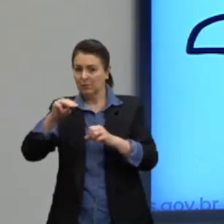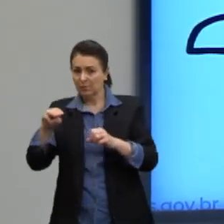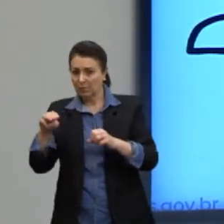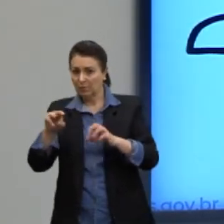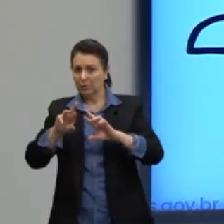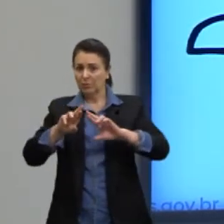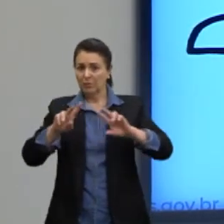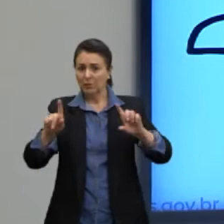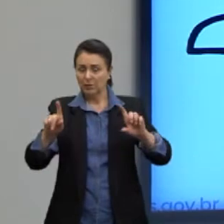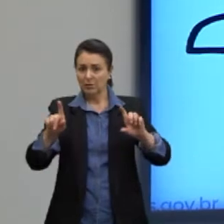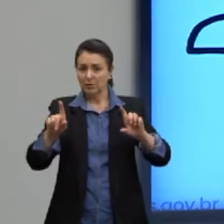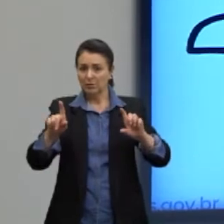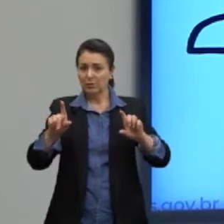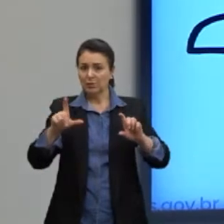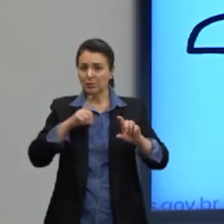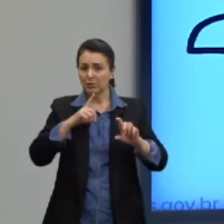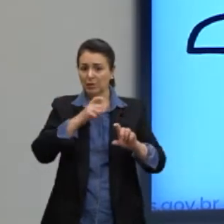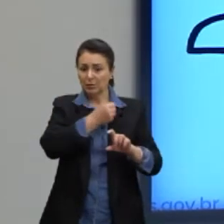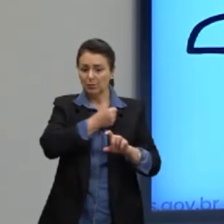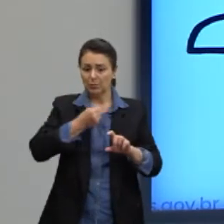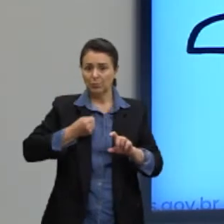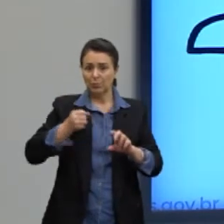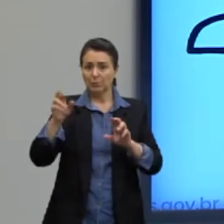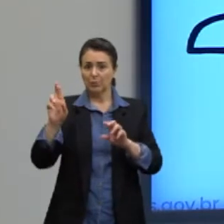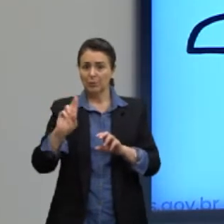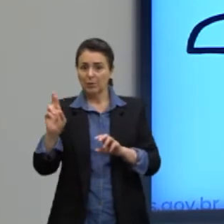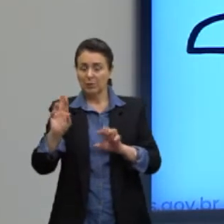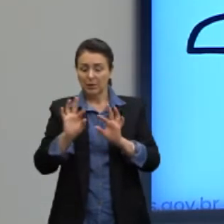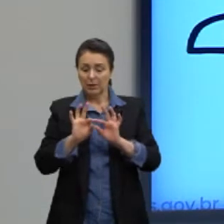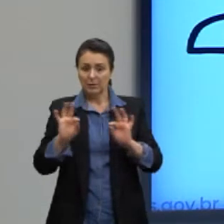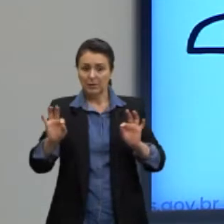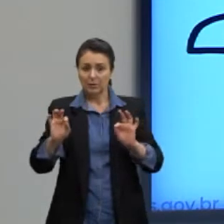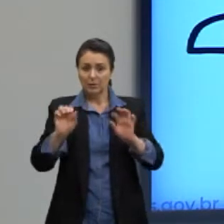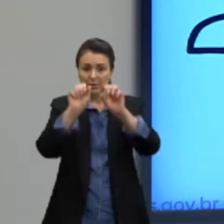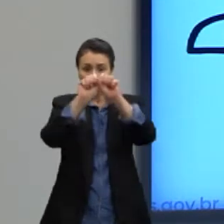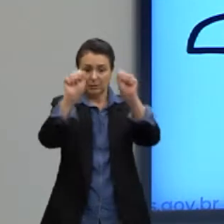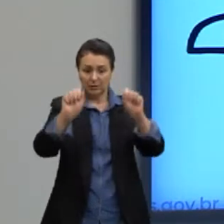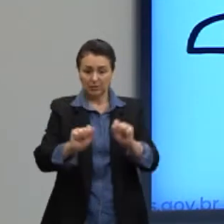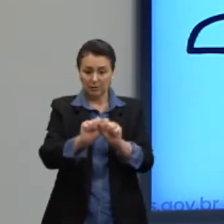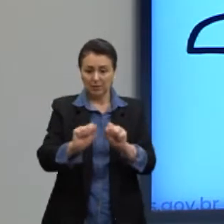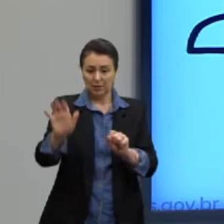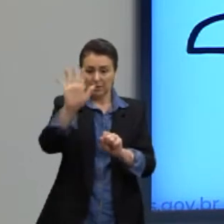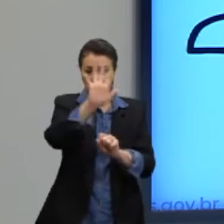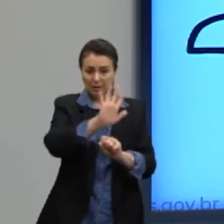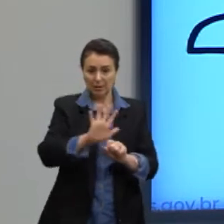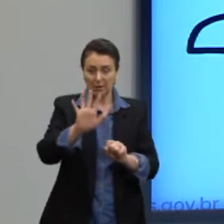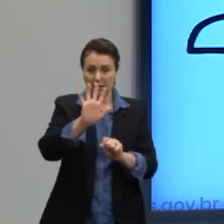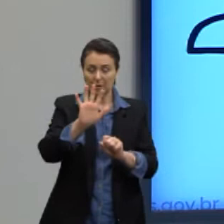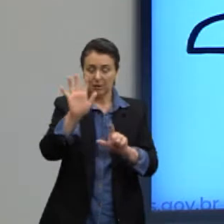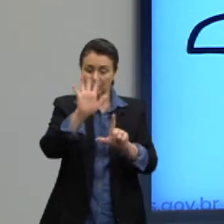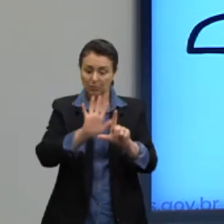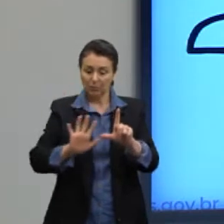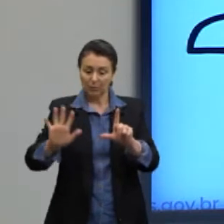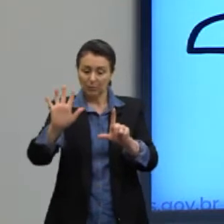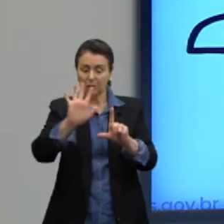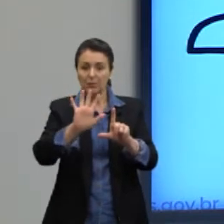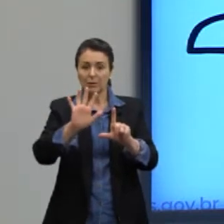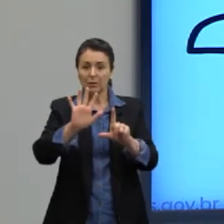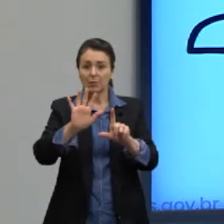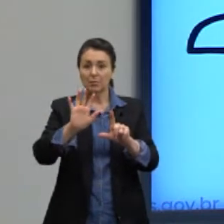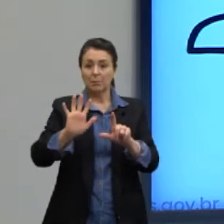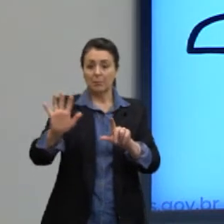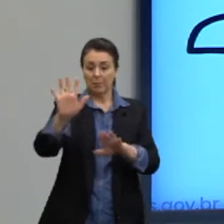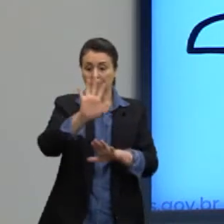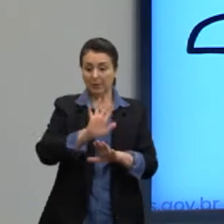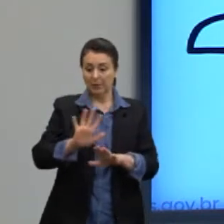associar um número real, né? Que é a medida da área. E essa superfície, então, pode ser plana ou não plana.